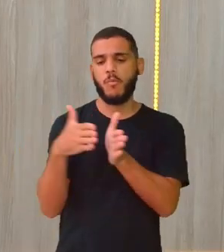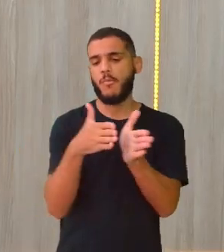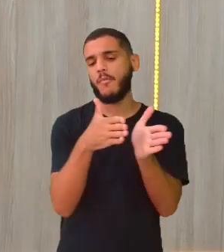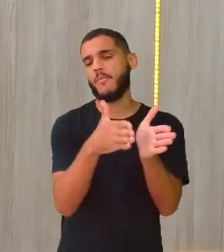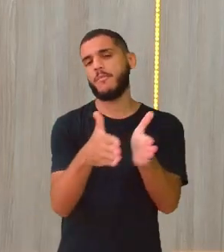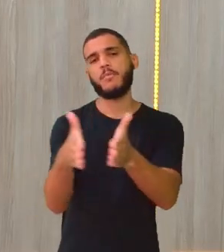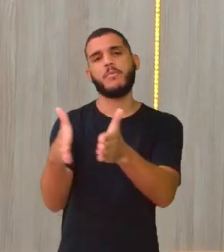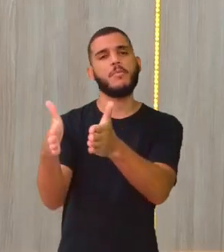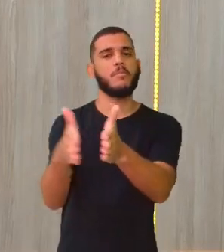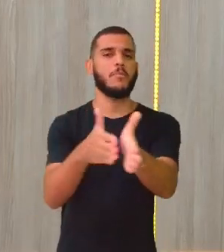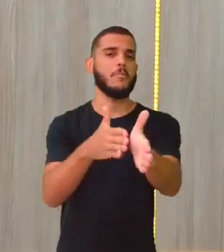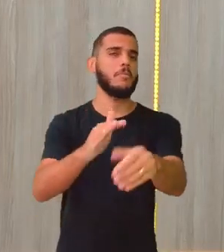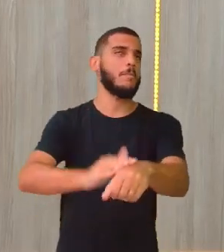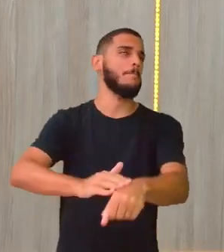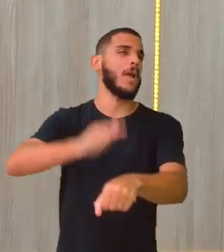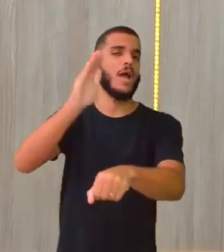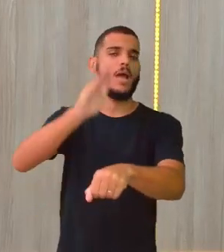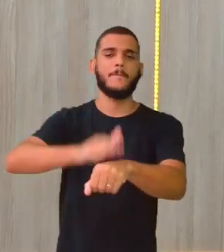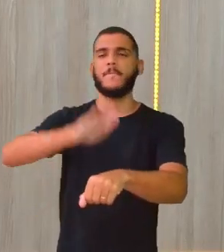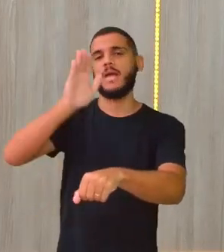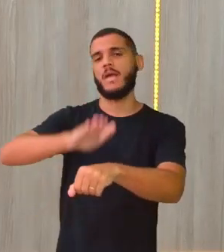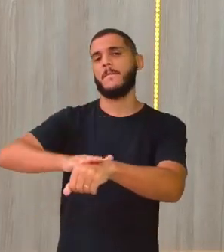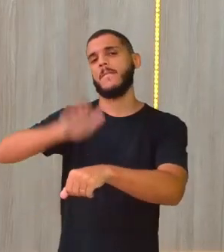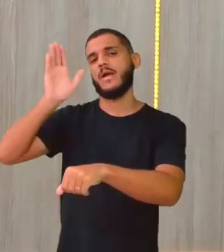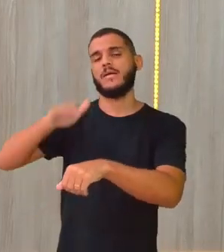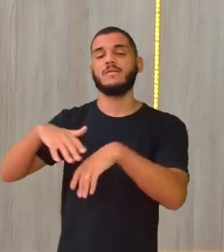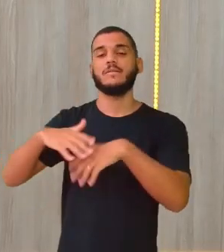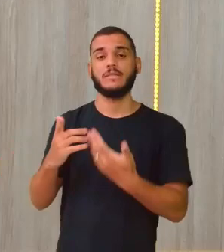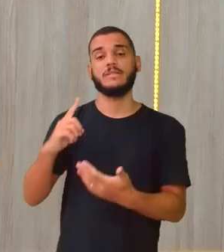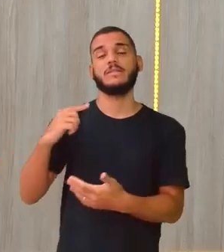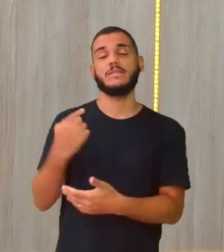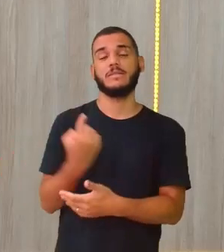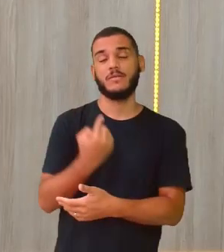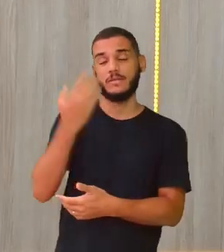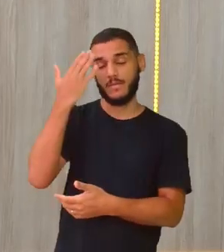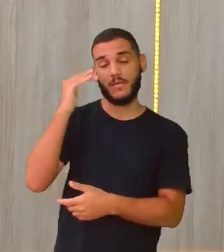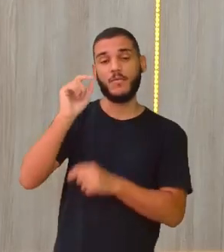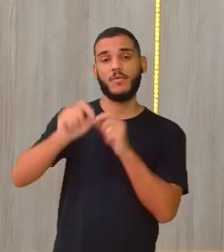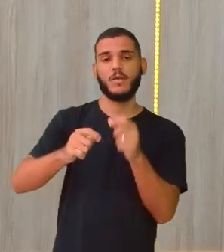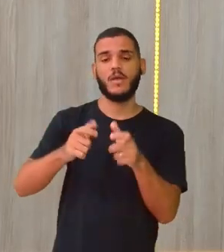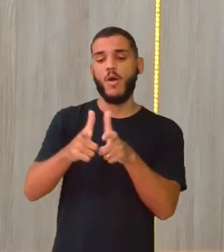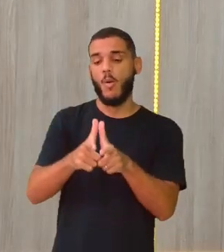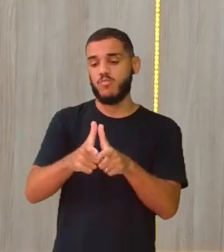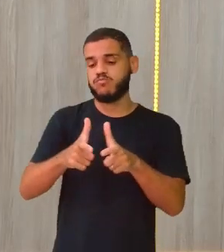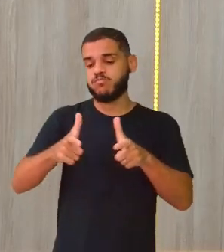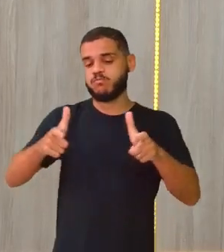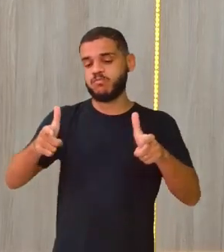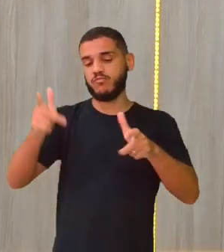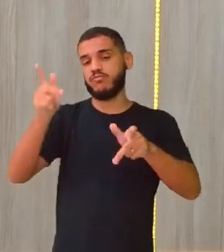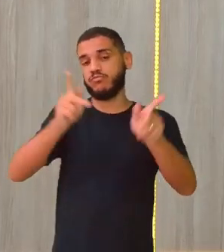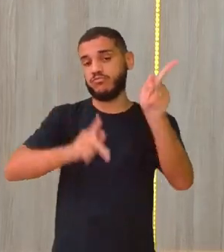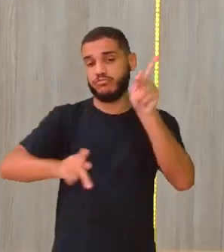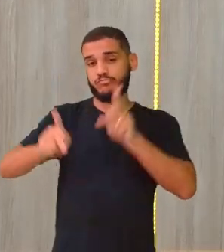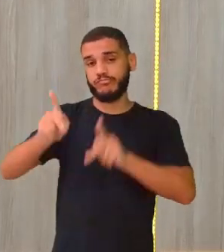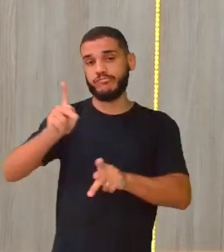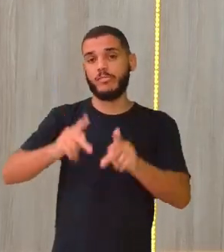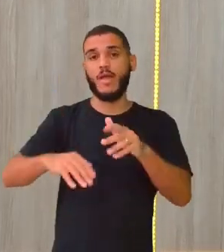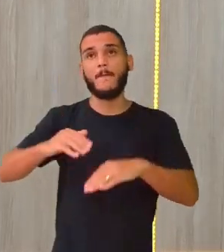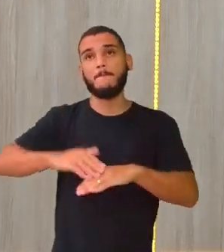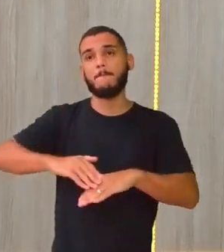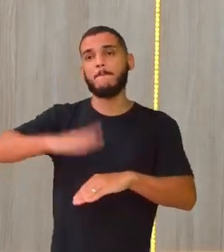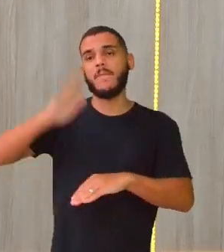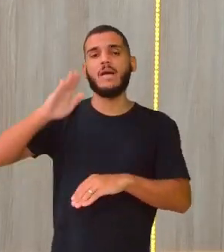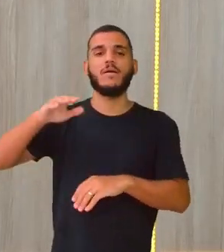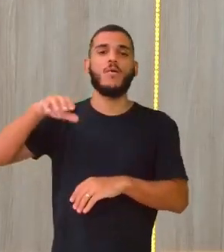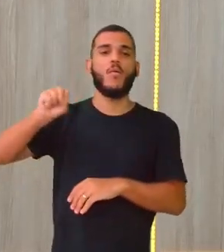Então, daquela dinâmica que a gente já sabe, né? Do crescimento populacional, passamos aí a marca aí, né? De 8 bilhões de pessoas